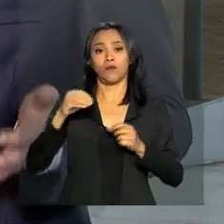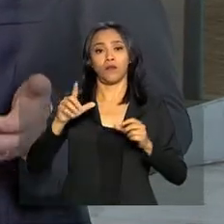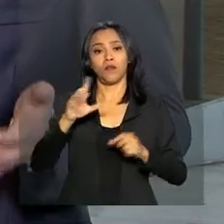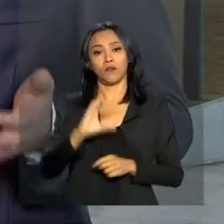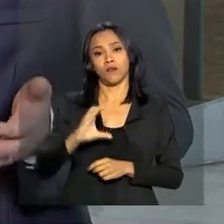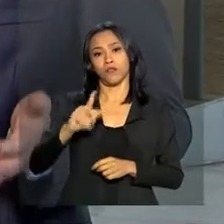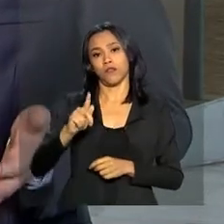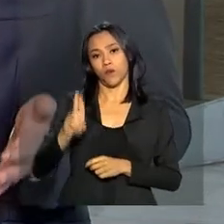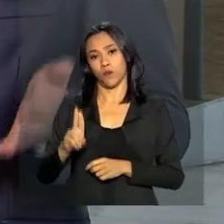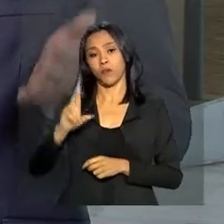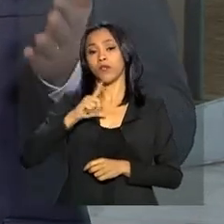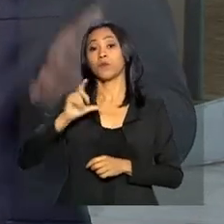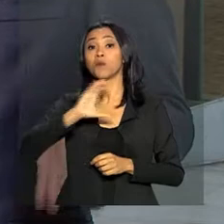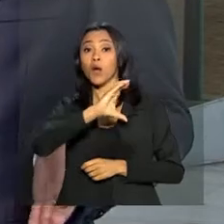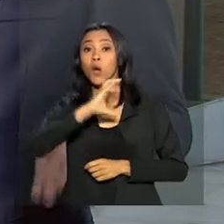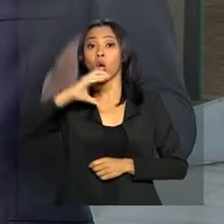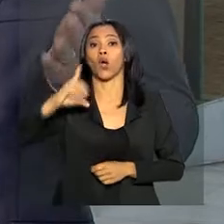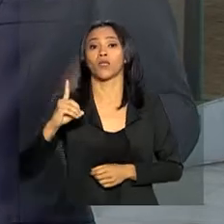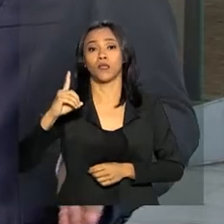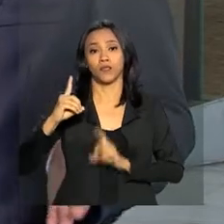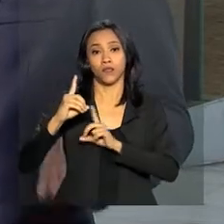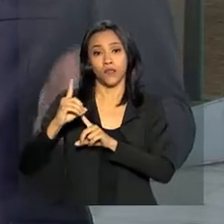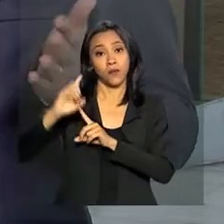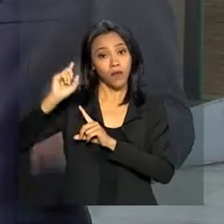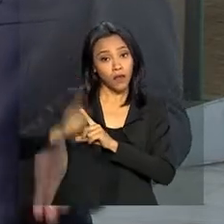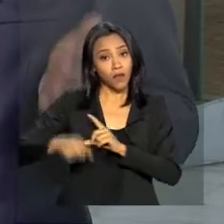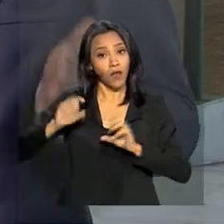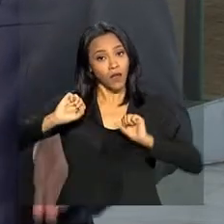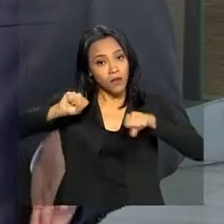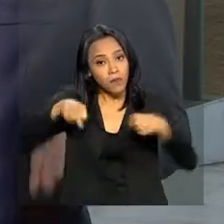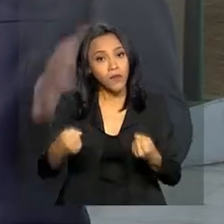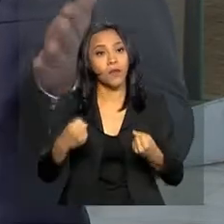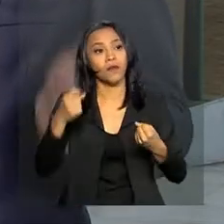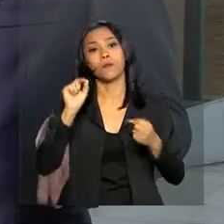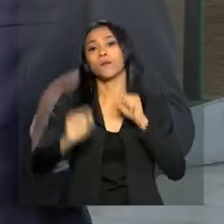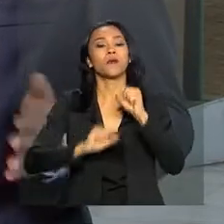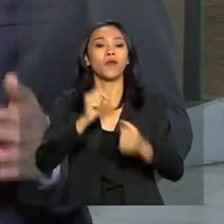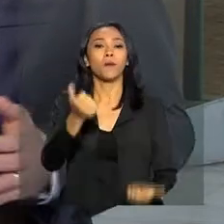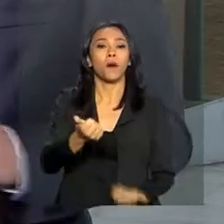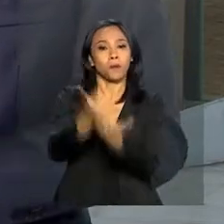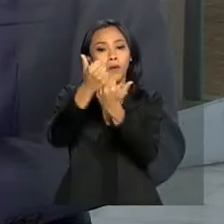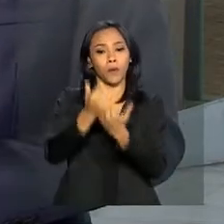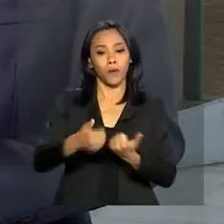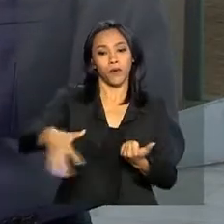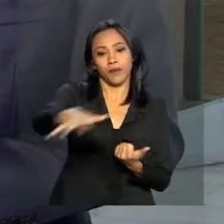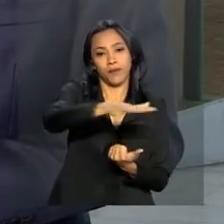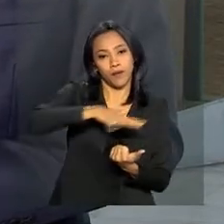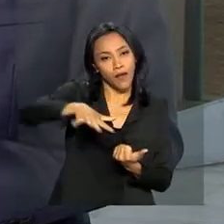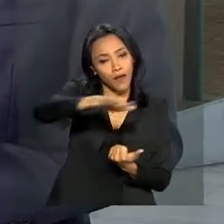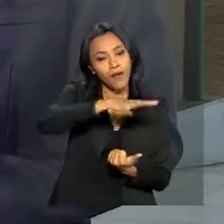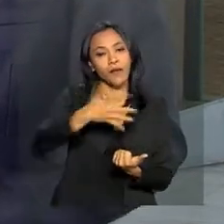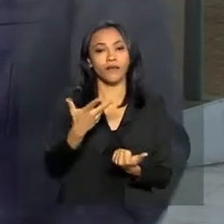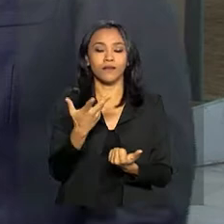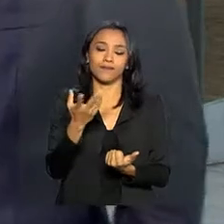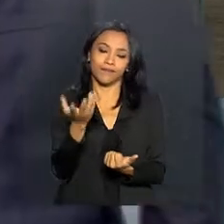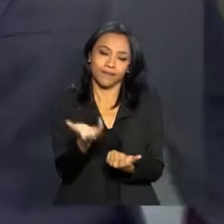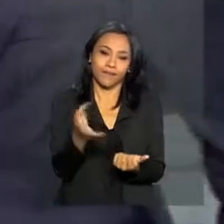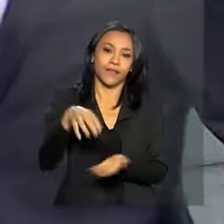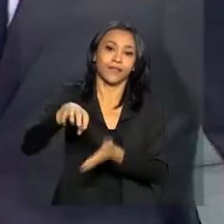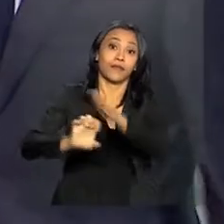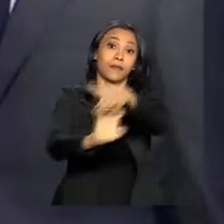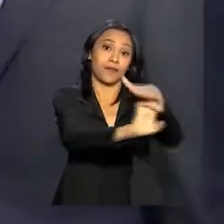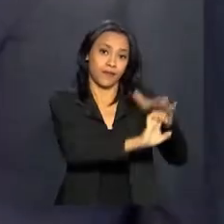nossa diretoria especificamente dedicada à promoção, ao fomento da integridade no ambiente corporativo. O que